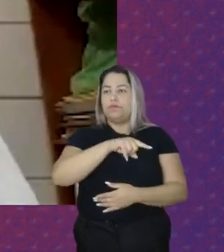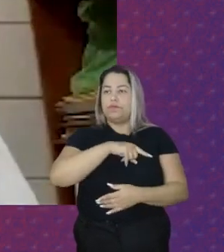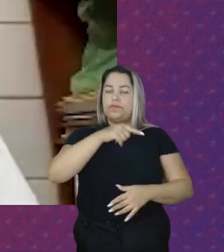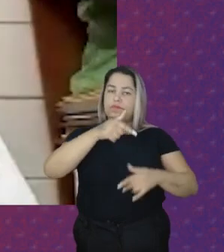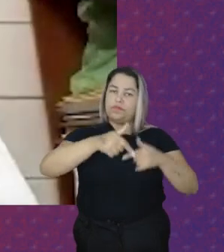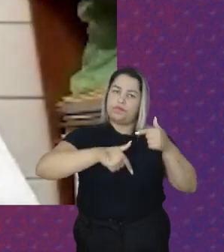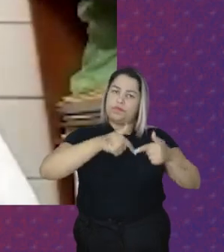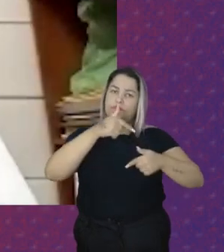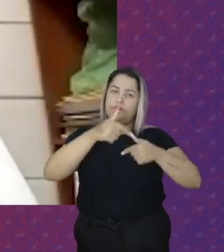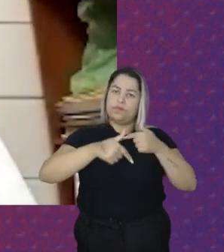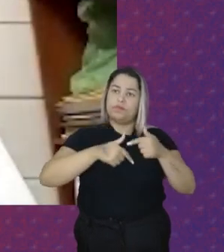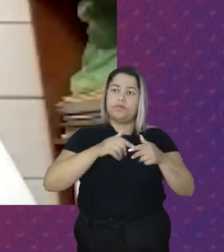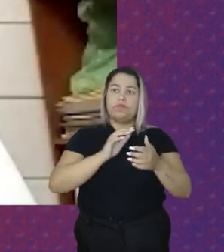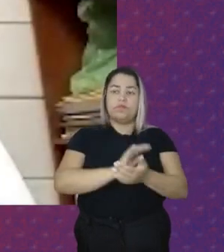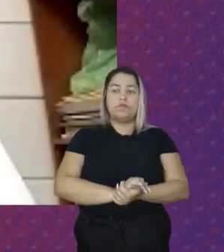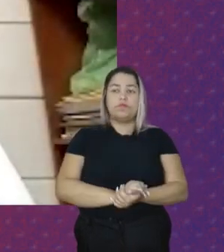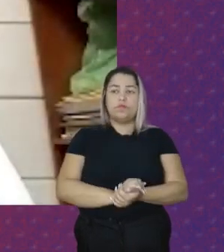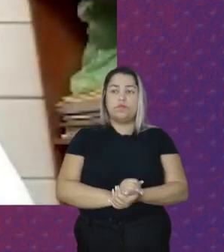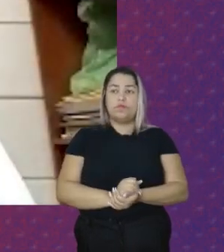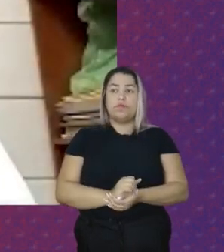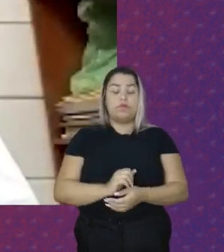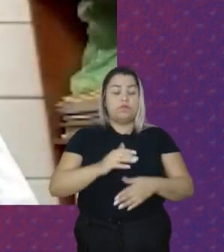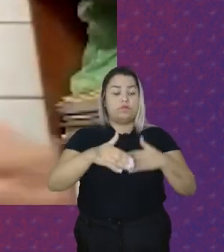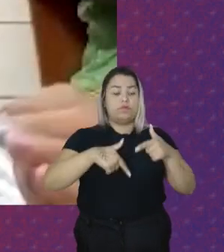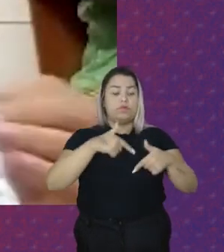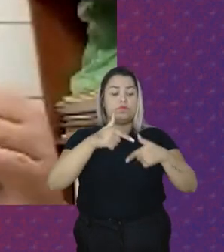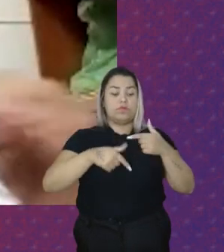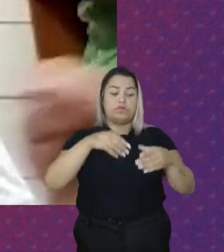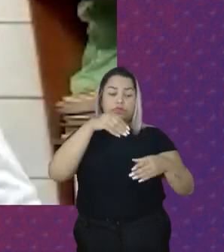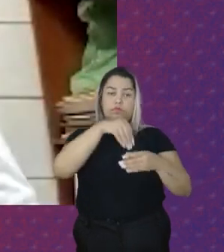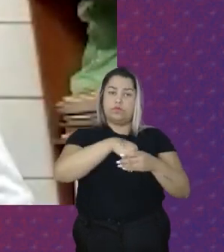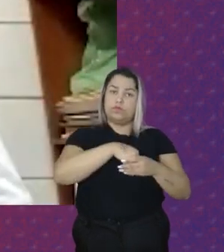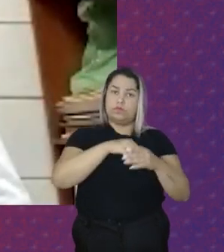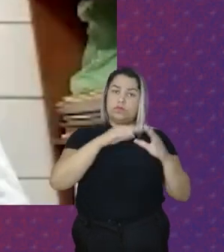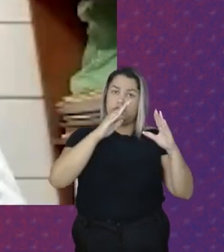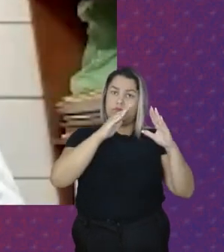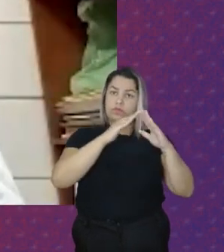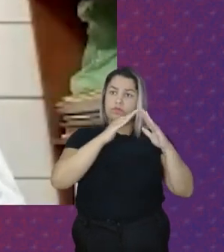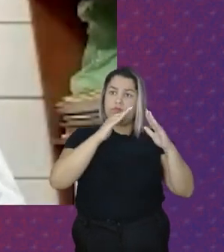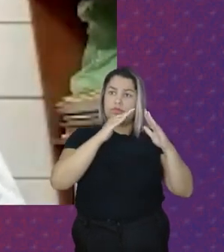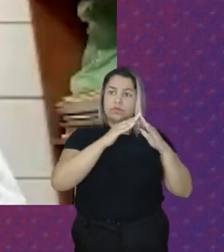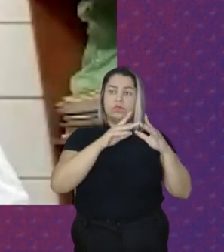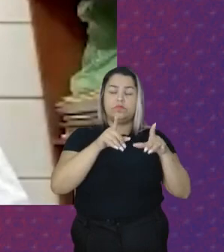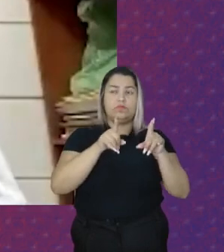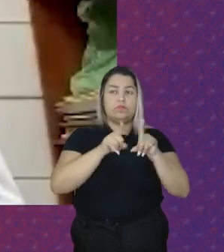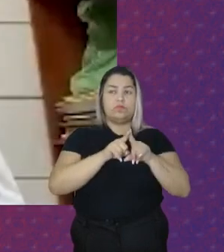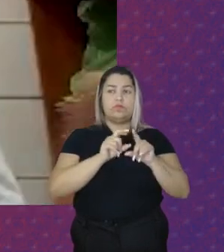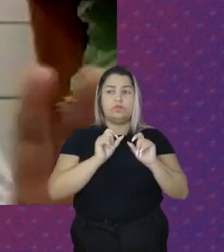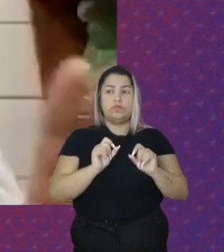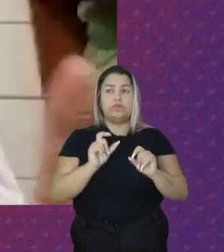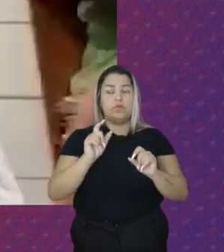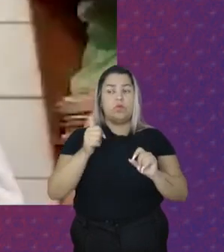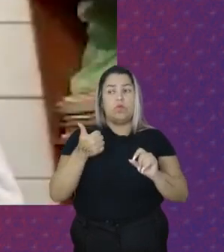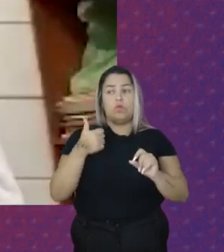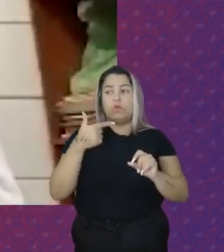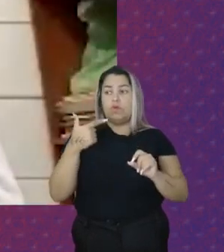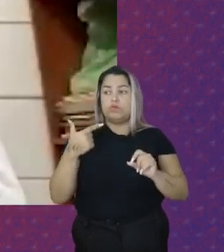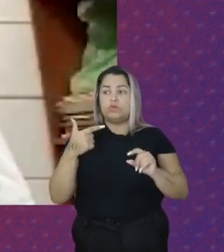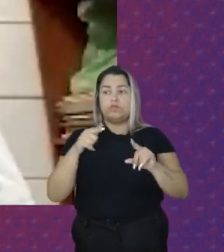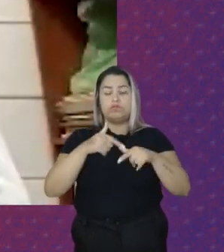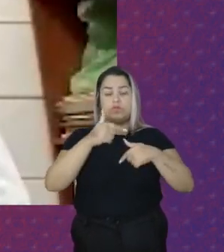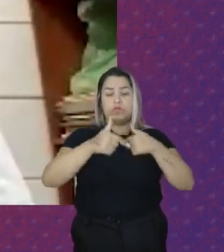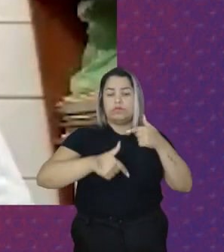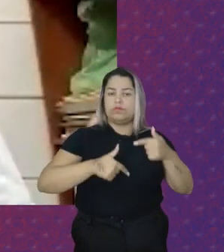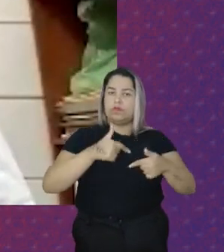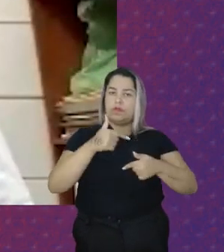Pulverizada As trabalhadoras Domésticas Estão Em Uma residência Uma ou duas Em cada local De trabalho